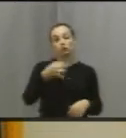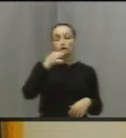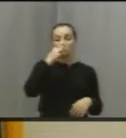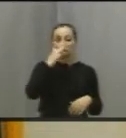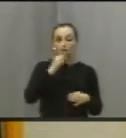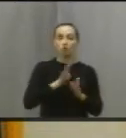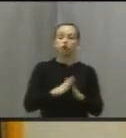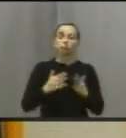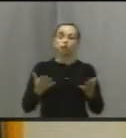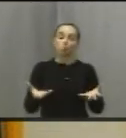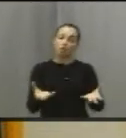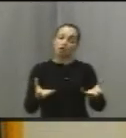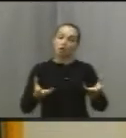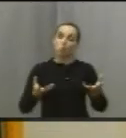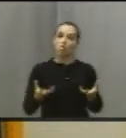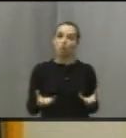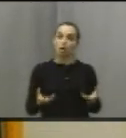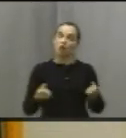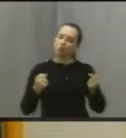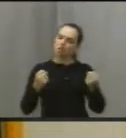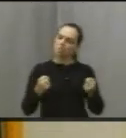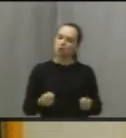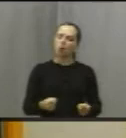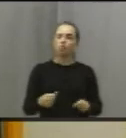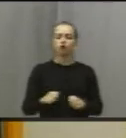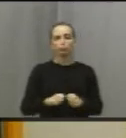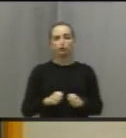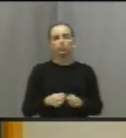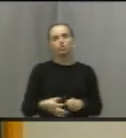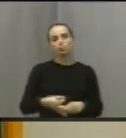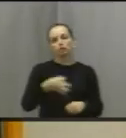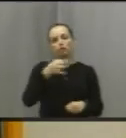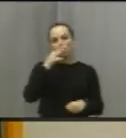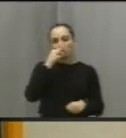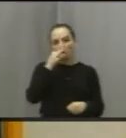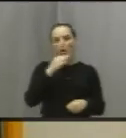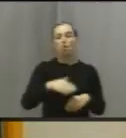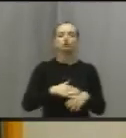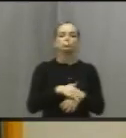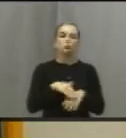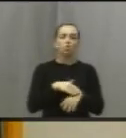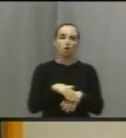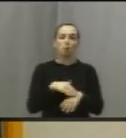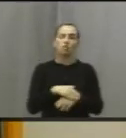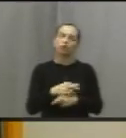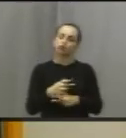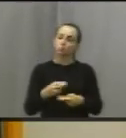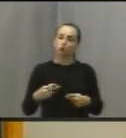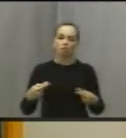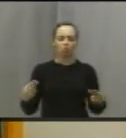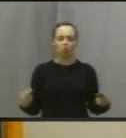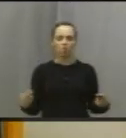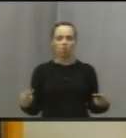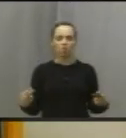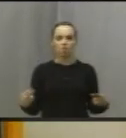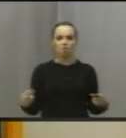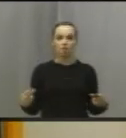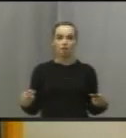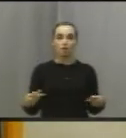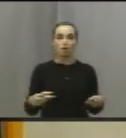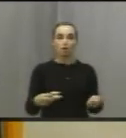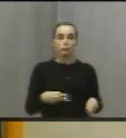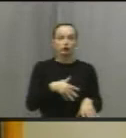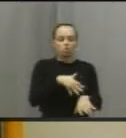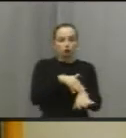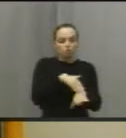quisesse e quisesse fazer, já poderia estar fazendo sugestões, vindo para dialogar, de qualquer outra maneira. O asfalto, para dizer